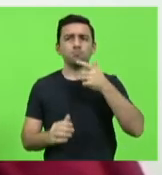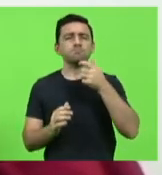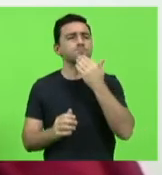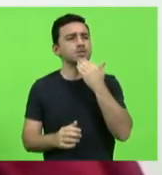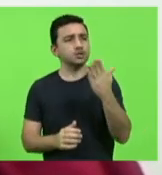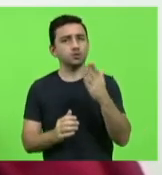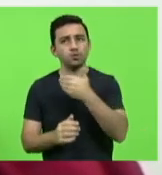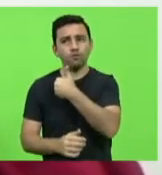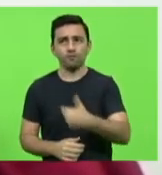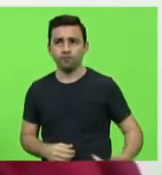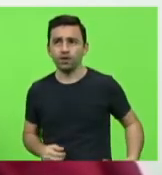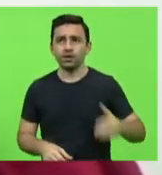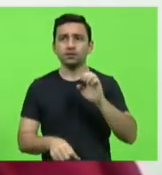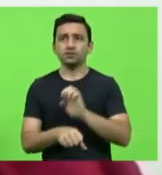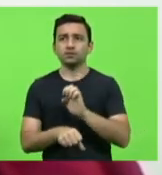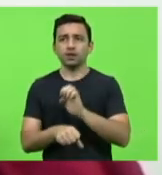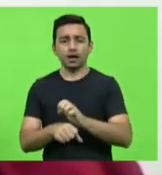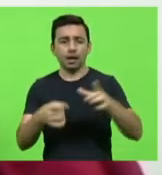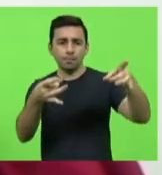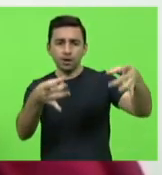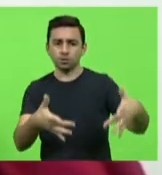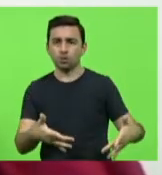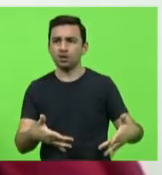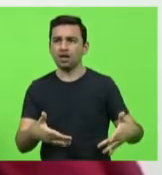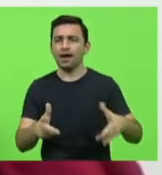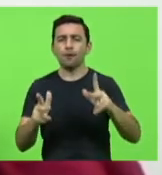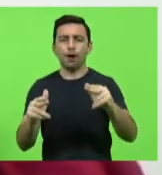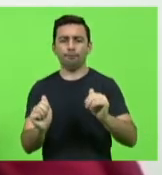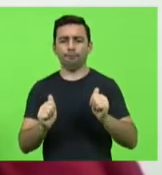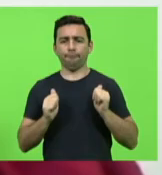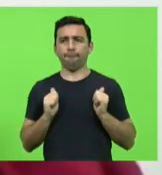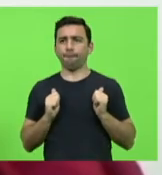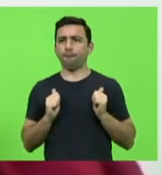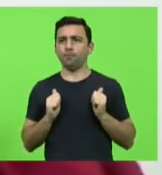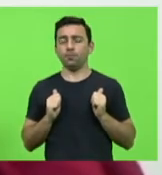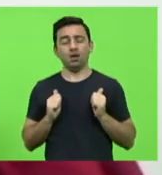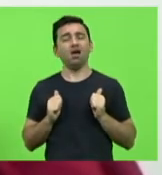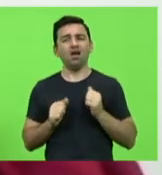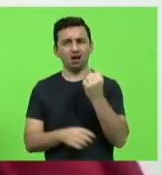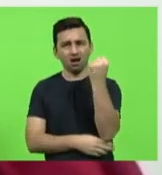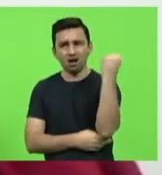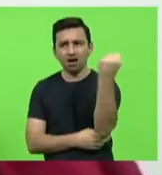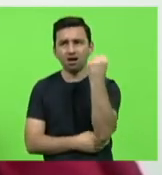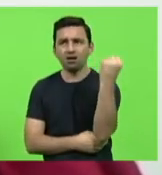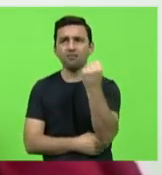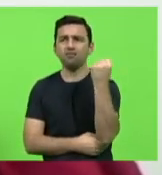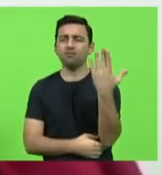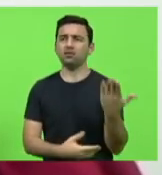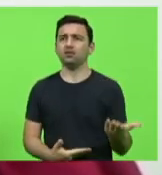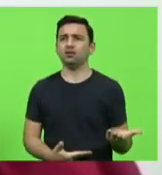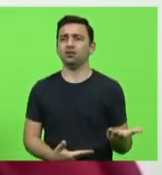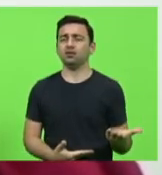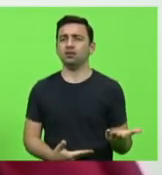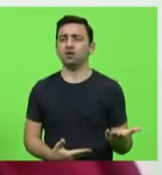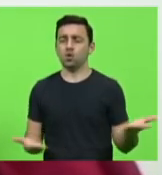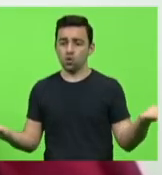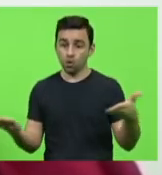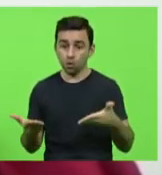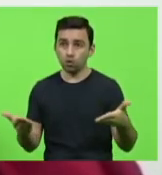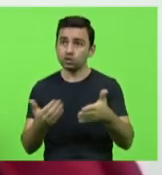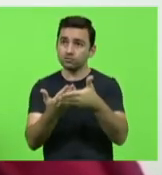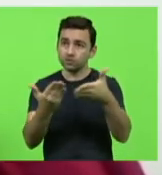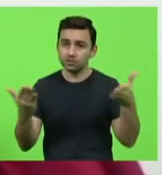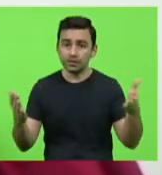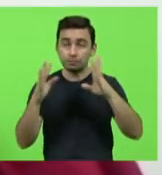este abandono não vire uma omissão porque isso é muito grave e hoje colegas deputados e todos que nos